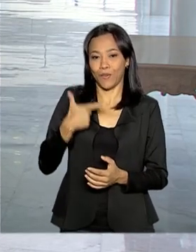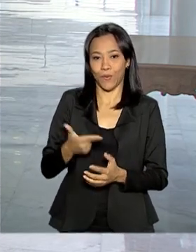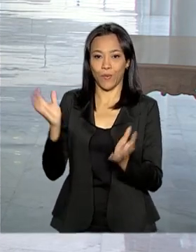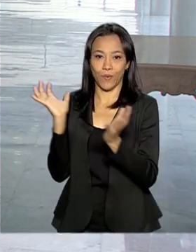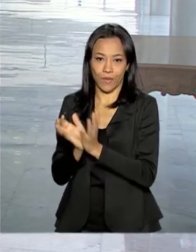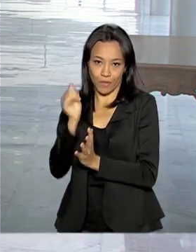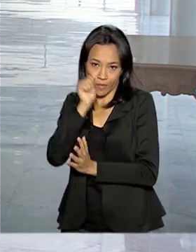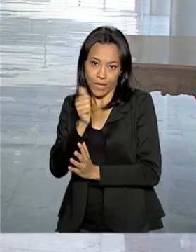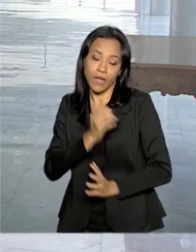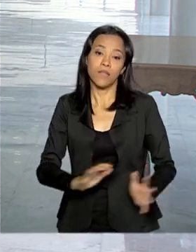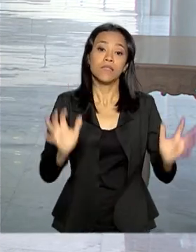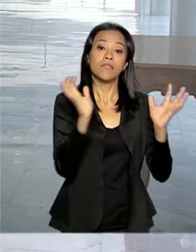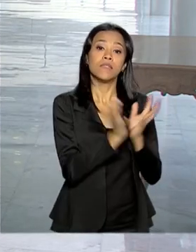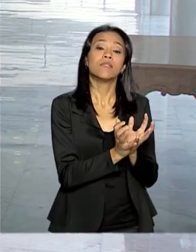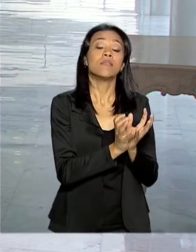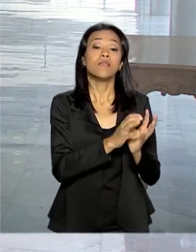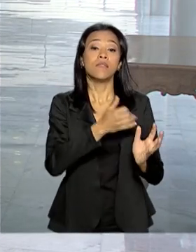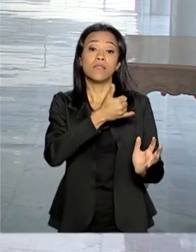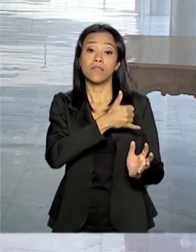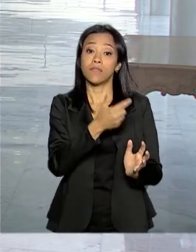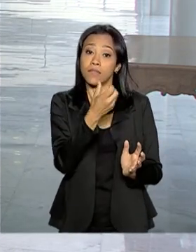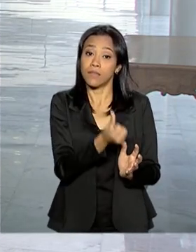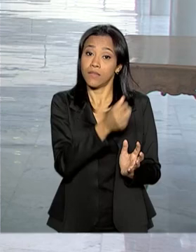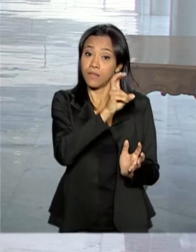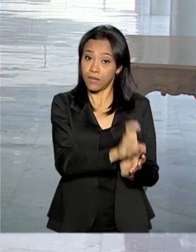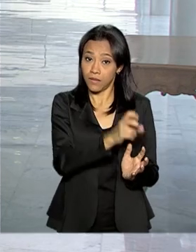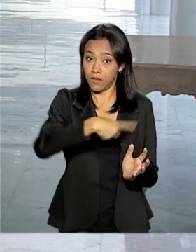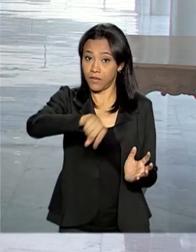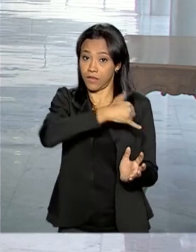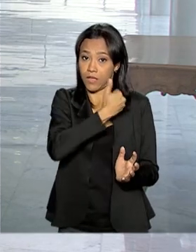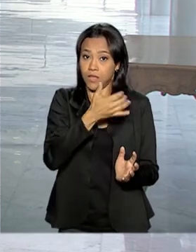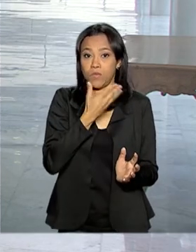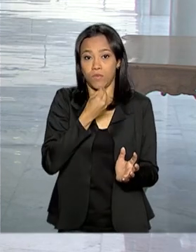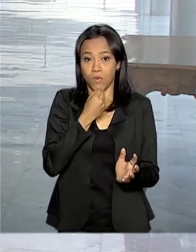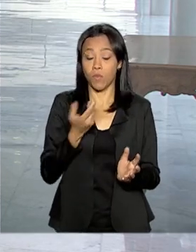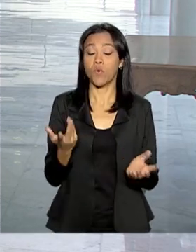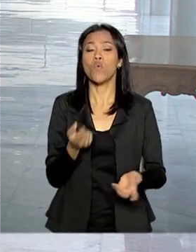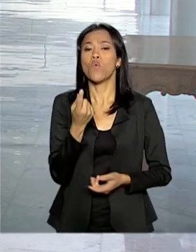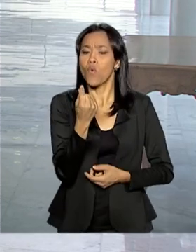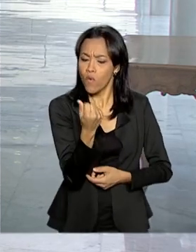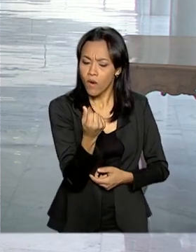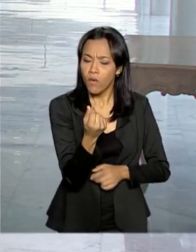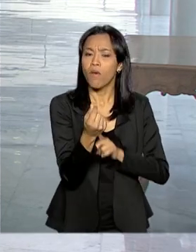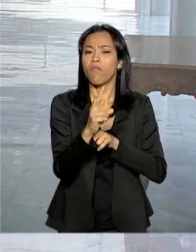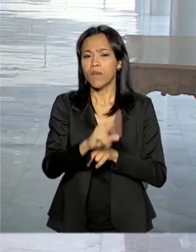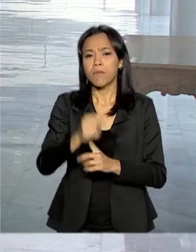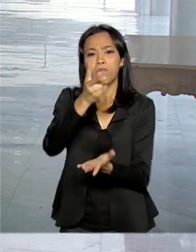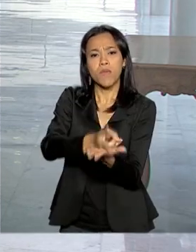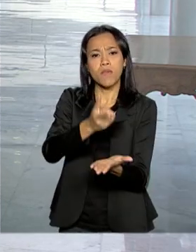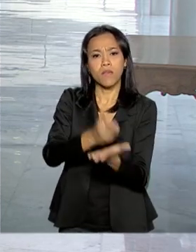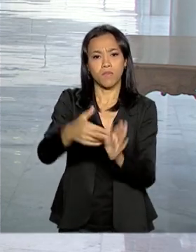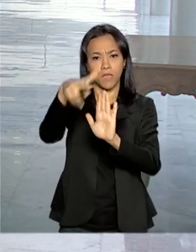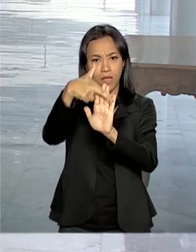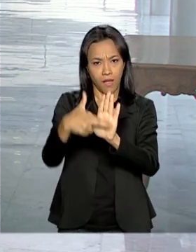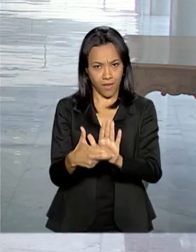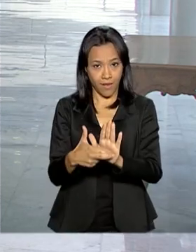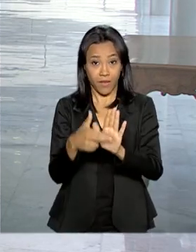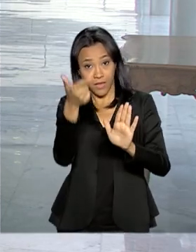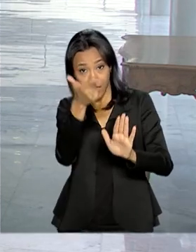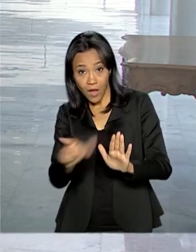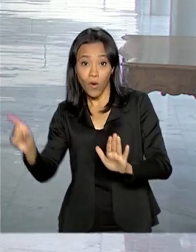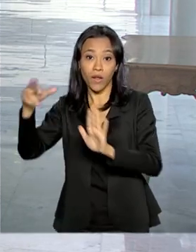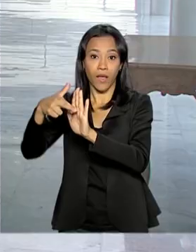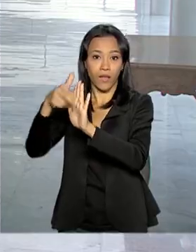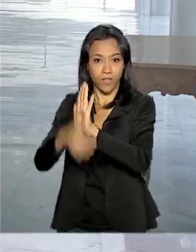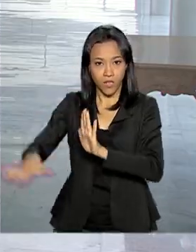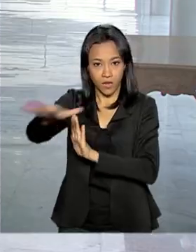e de 65 anos para os homens. O valor do benefício será também calculado da mesma forma que no regime geral.